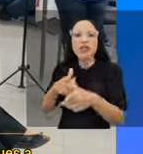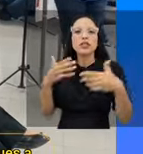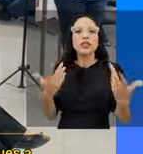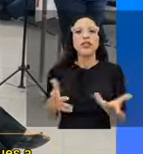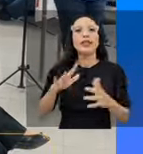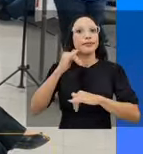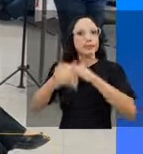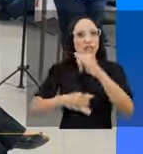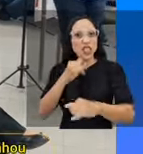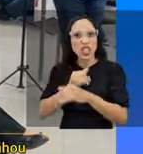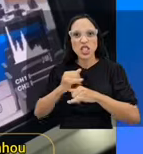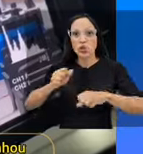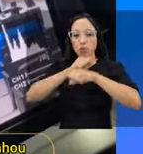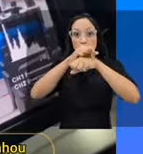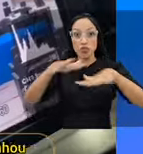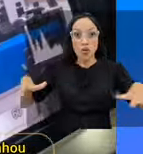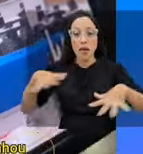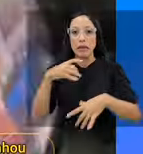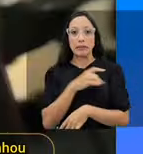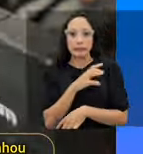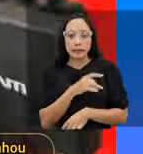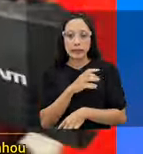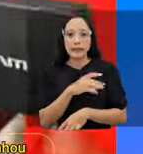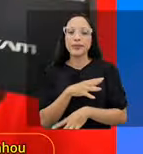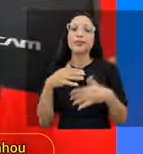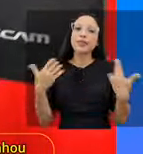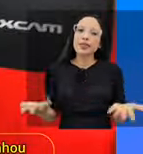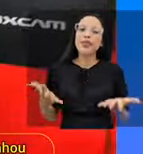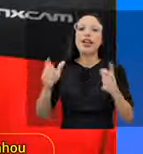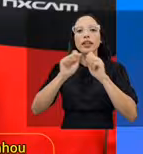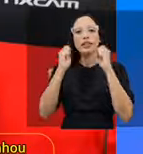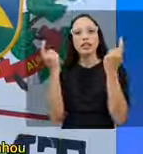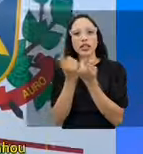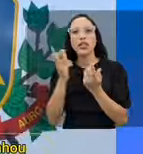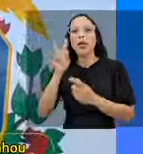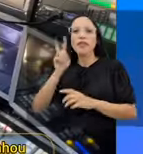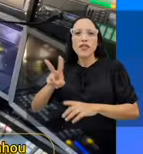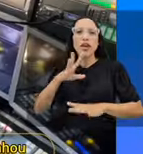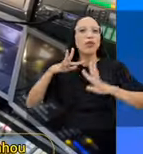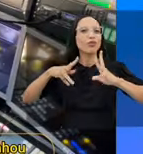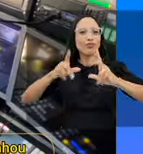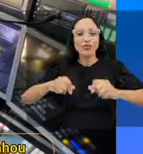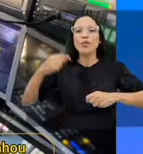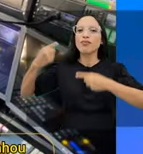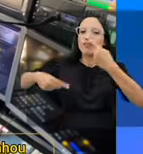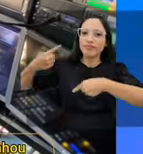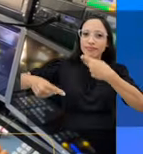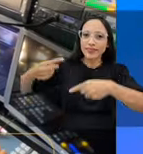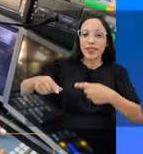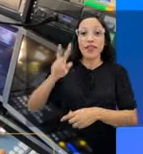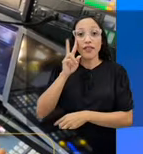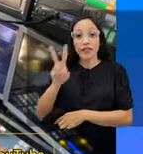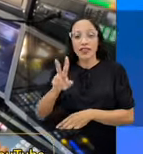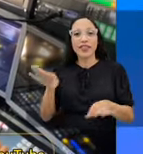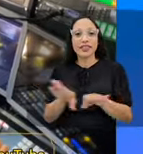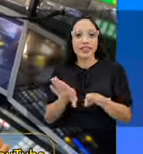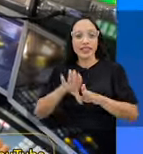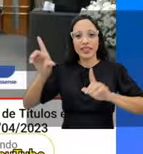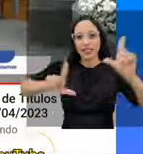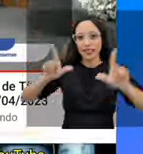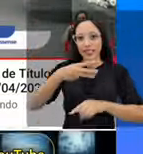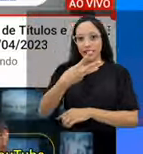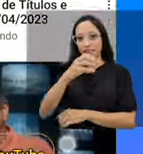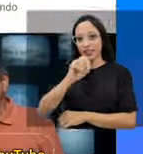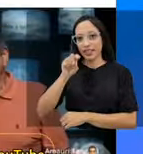que se espalhou com a internet. A TV Assembleia acompanhou todo o debate e você confere a matéria no canal 30.1 e, claro, na